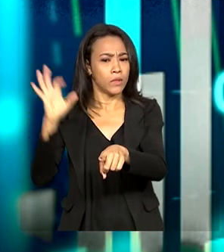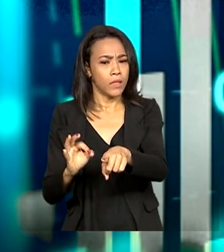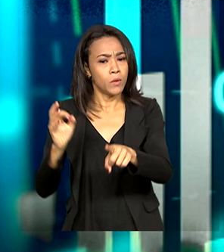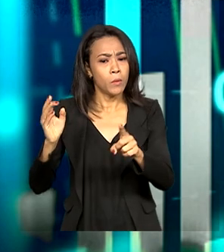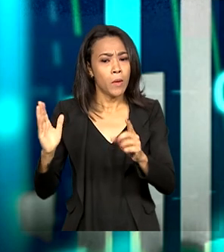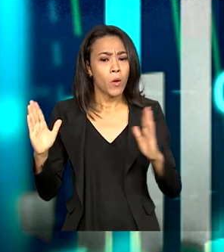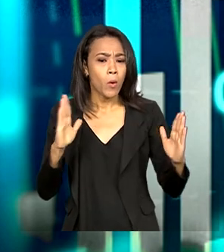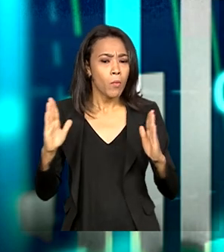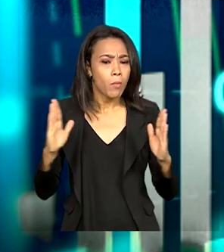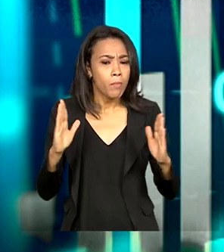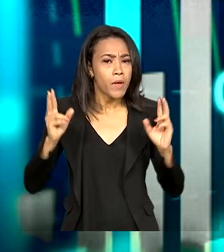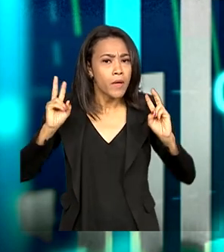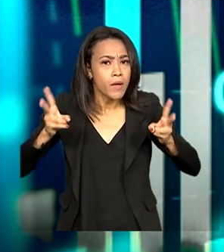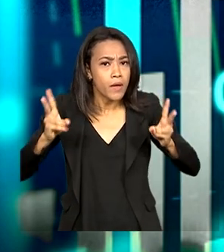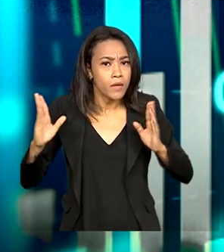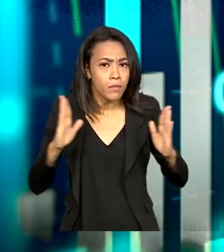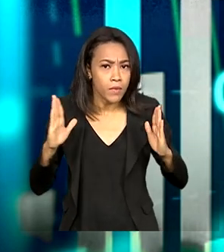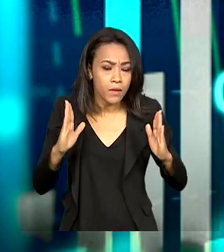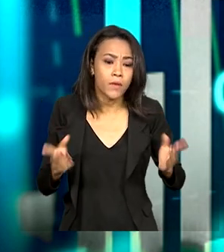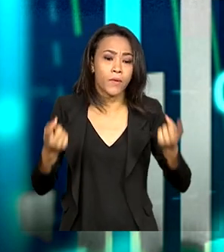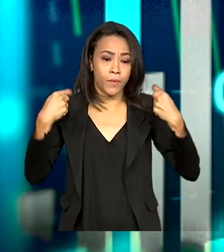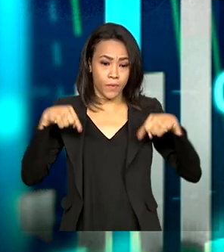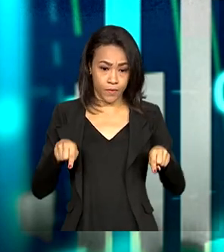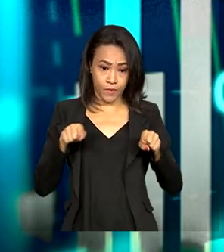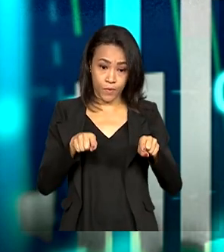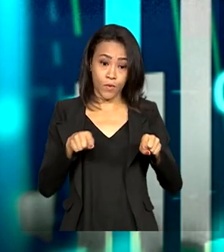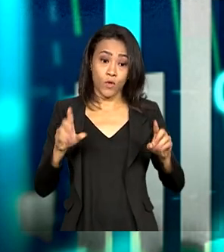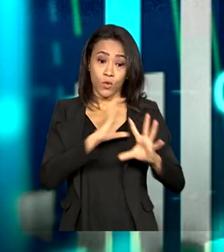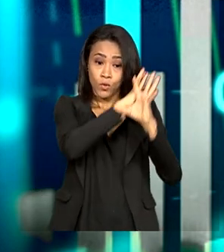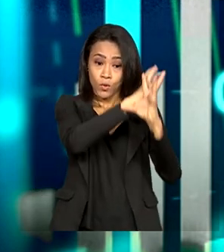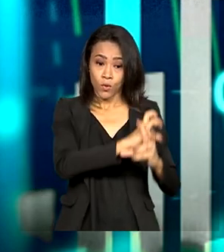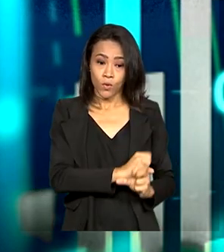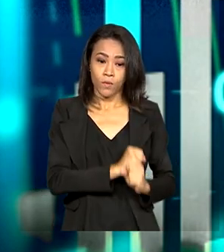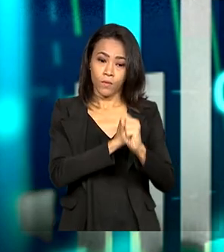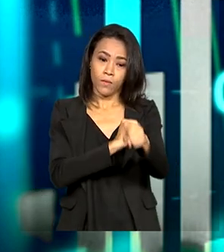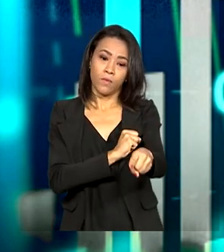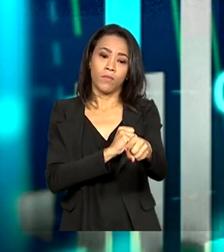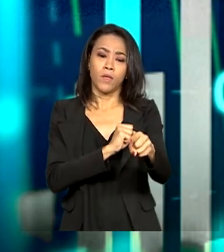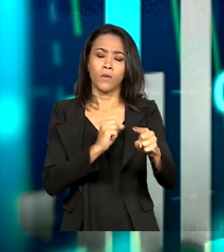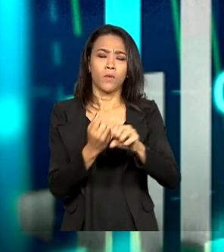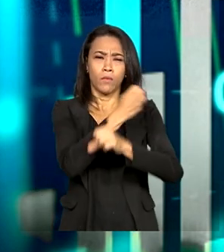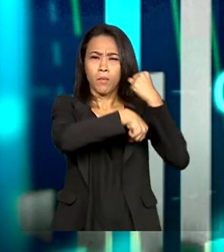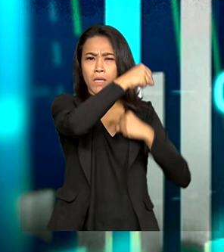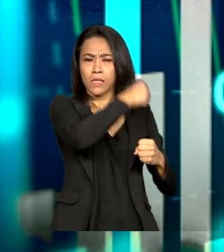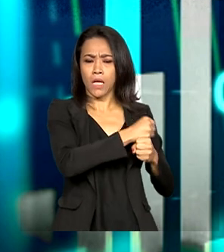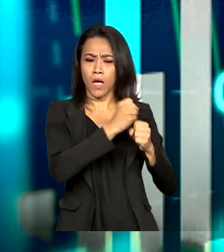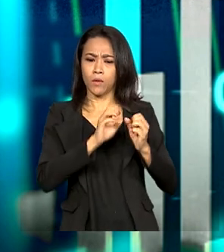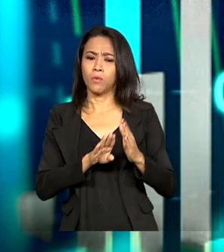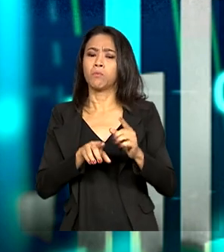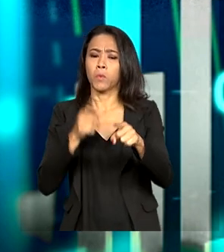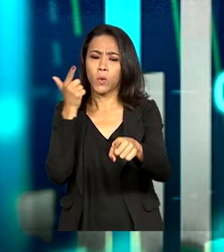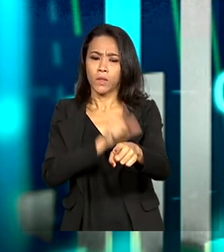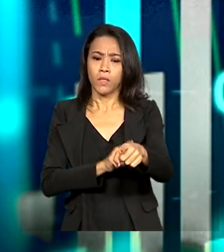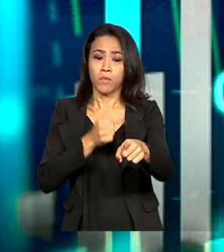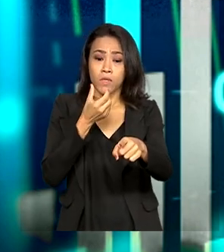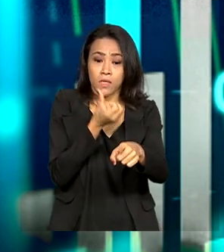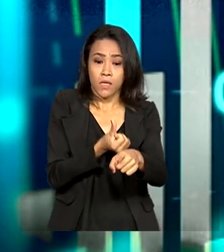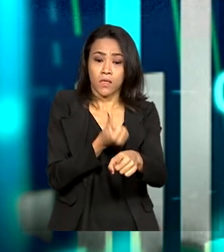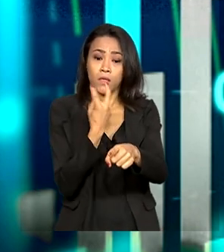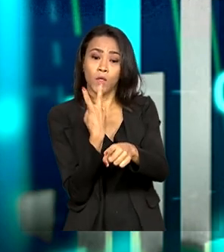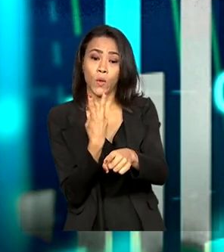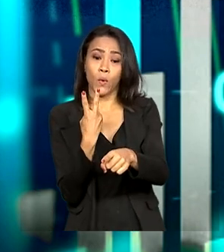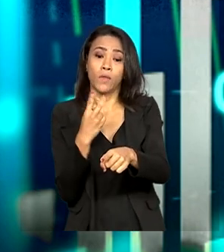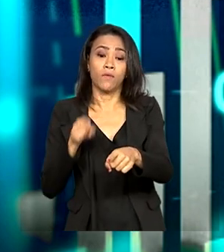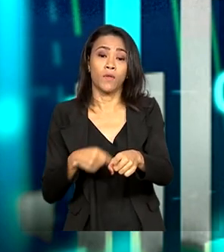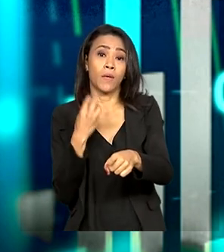é 2021. Em relação ao saldo comercial, nós chegamos a um saldo no ano passado, um superávit, de 62,3